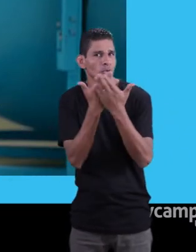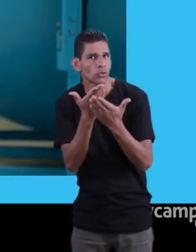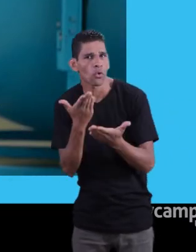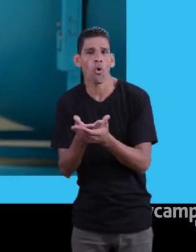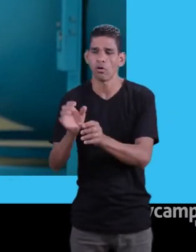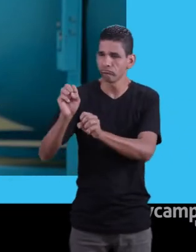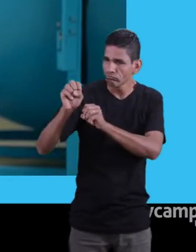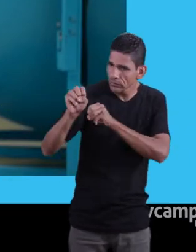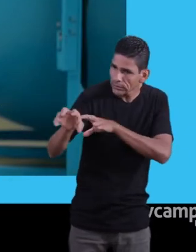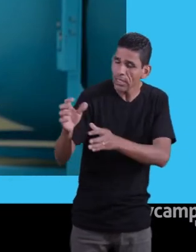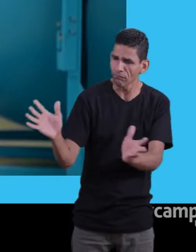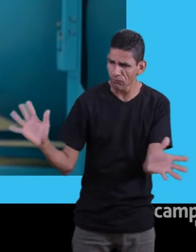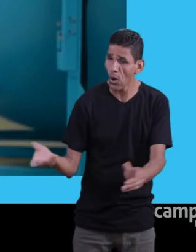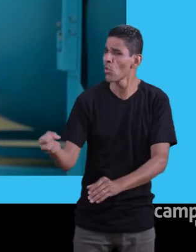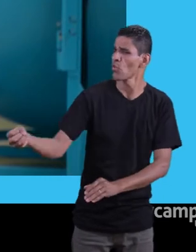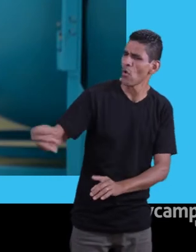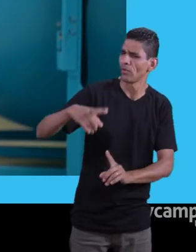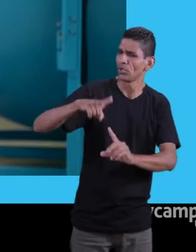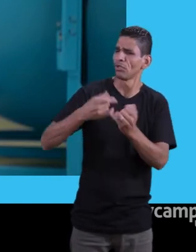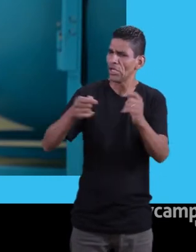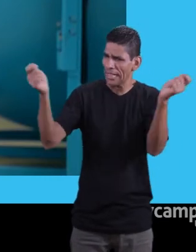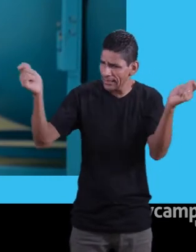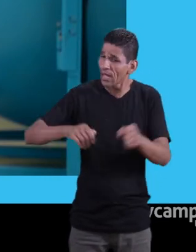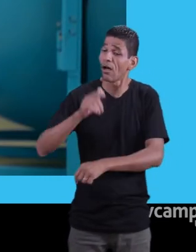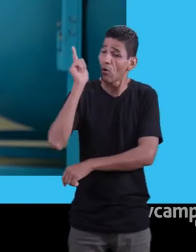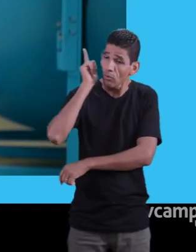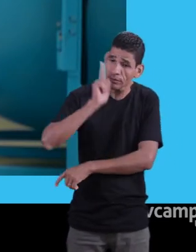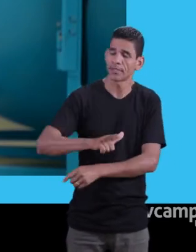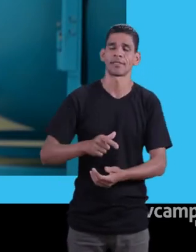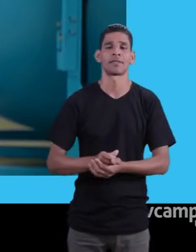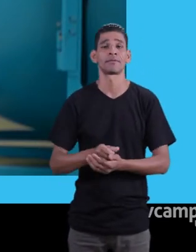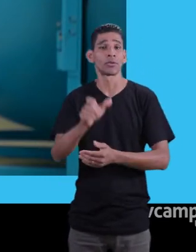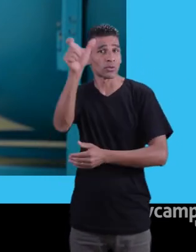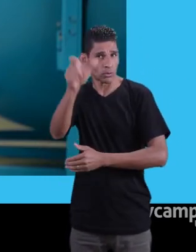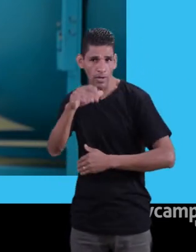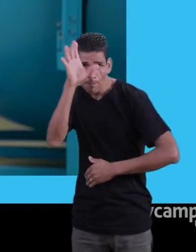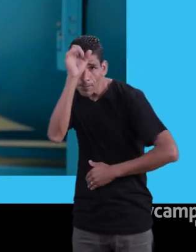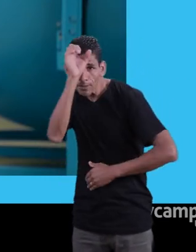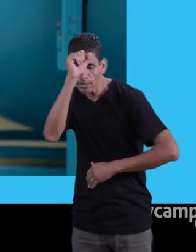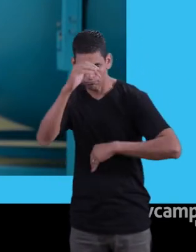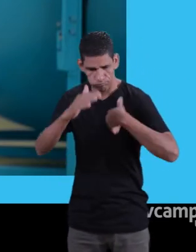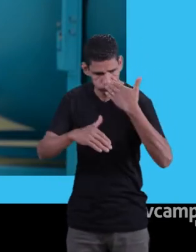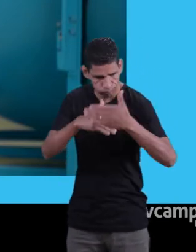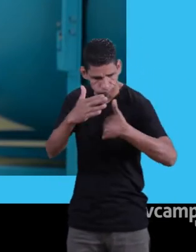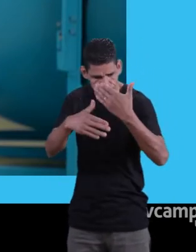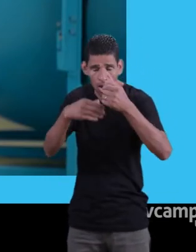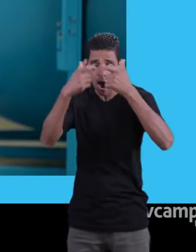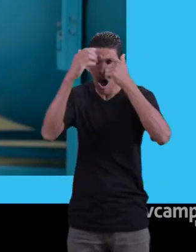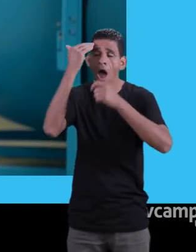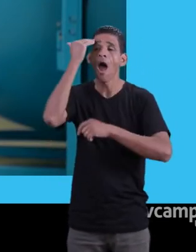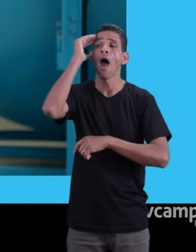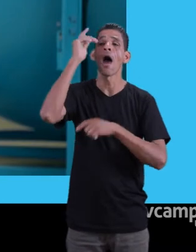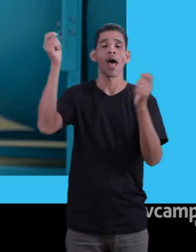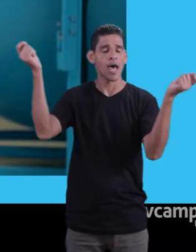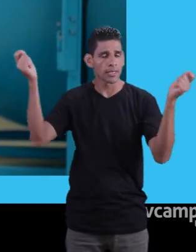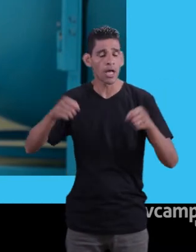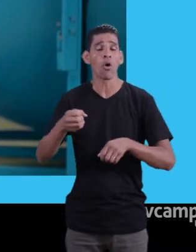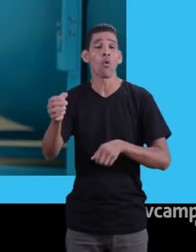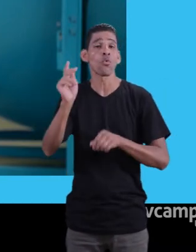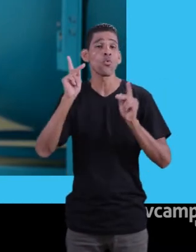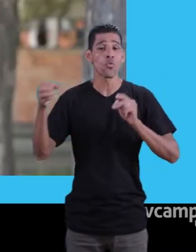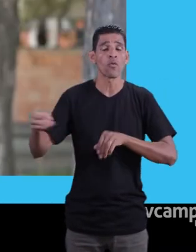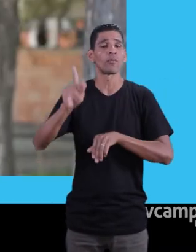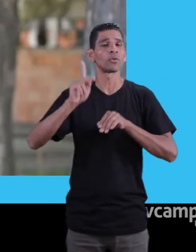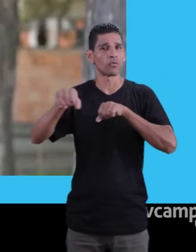escolas, para então, à medida que essas pessoas forem se